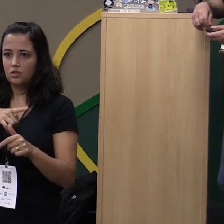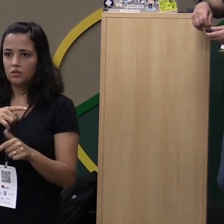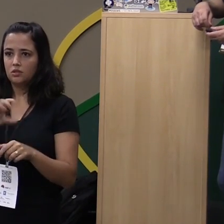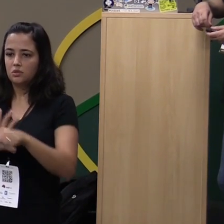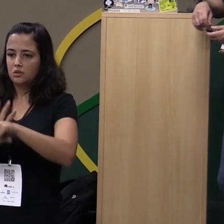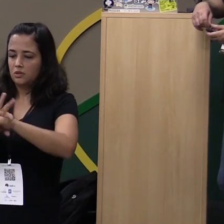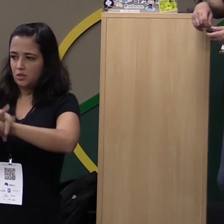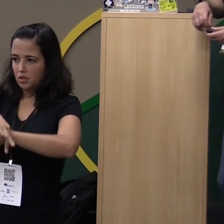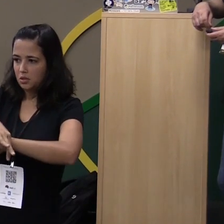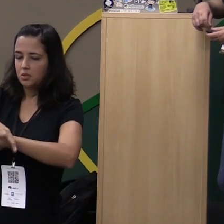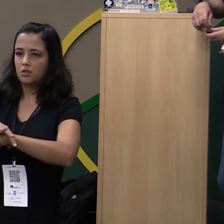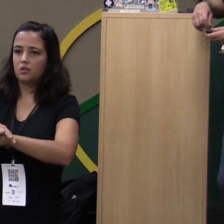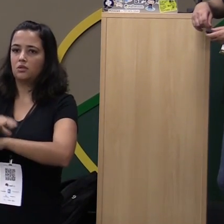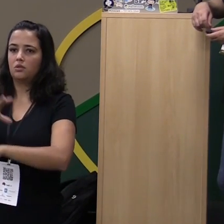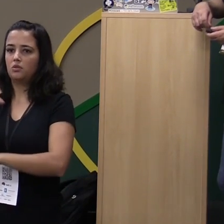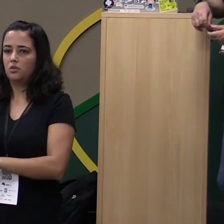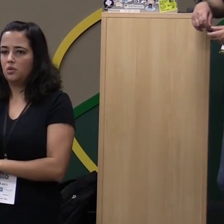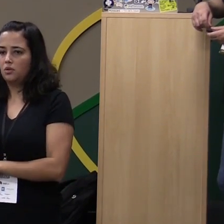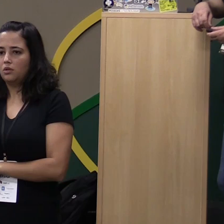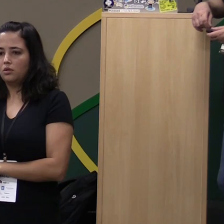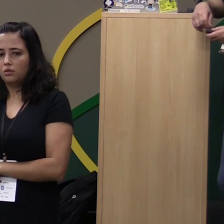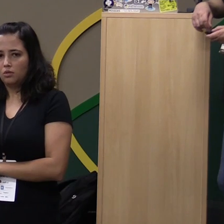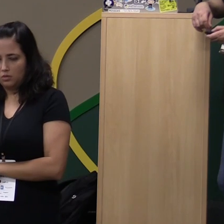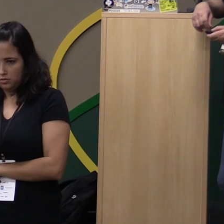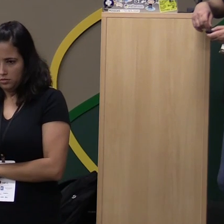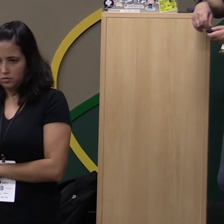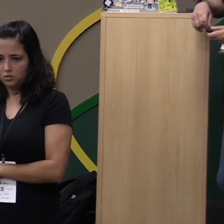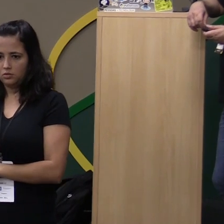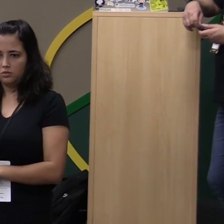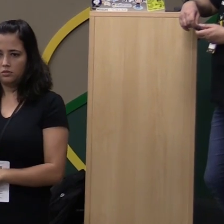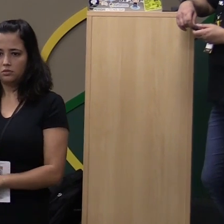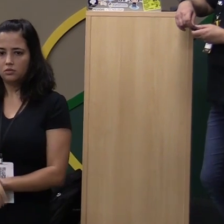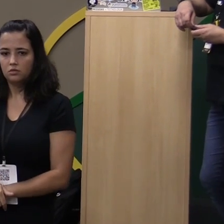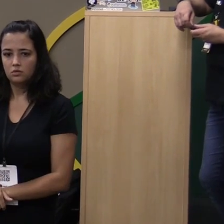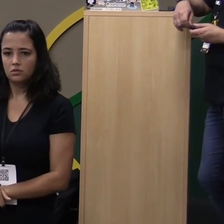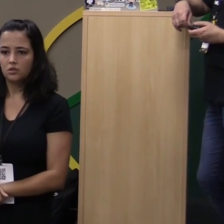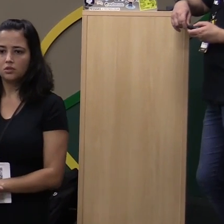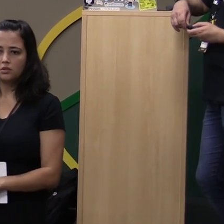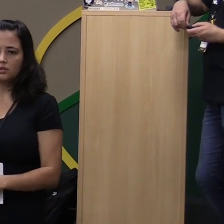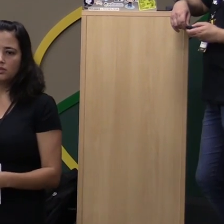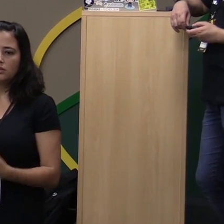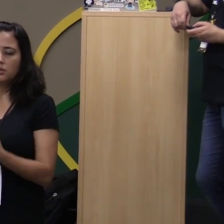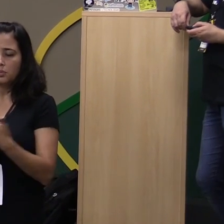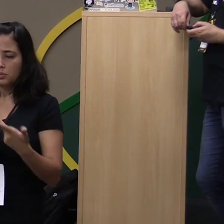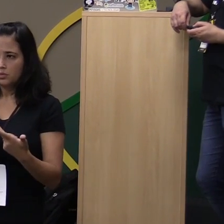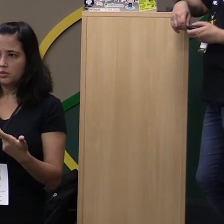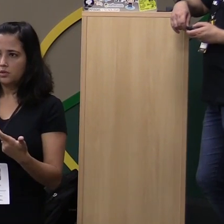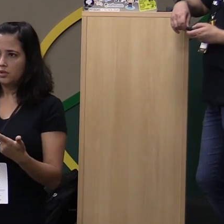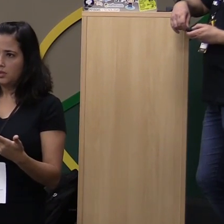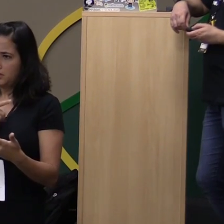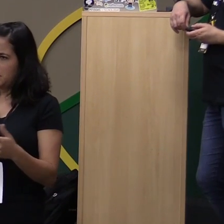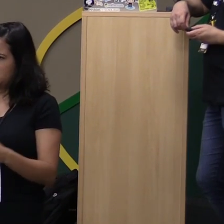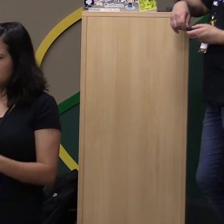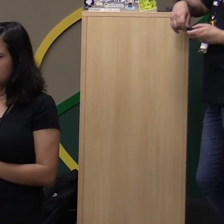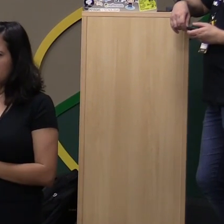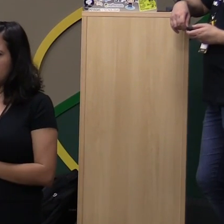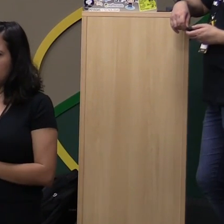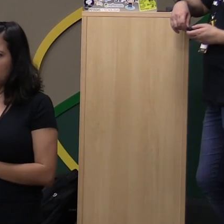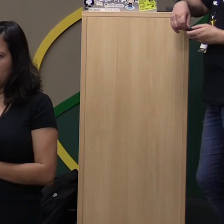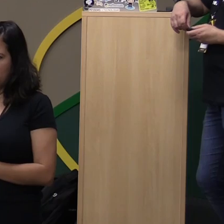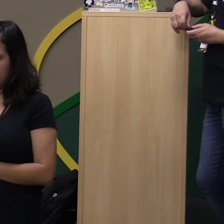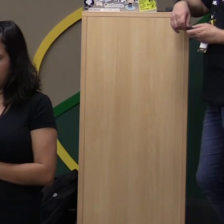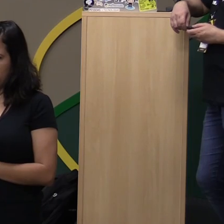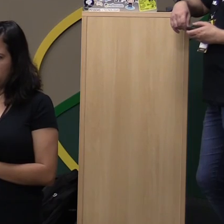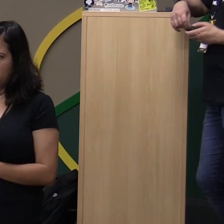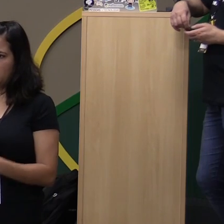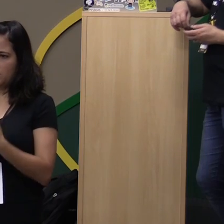segurança como o Cores, ele não permite que você faça a requisição fora do seu domínio, essas coisas assim, você tem no Scrap alguma coisa que